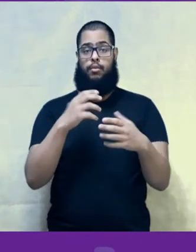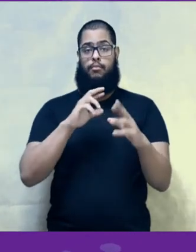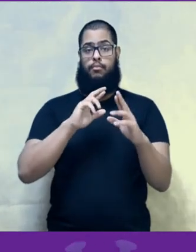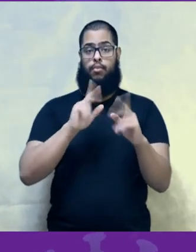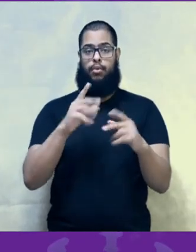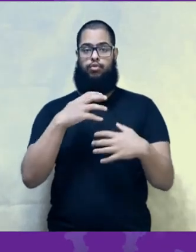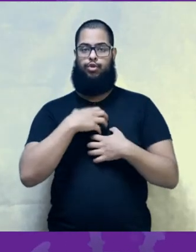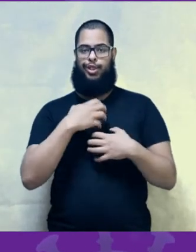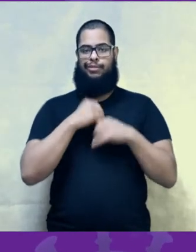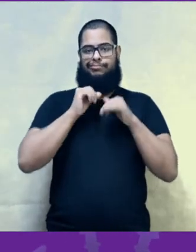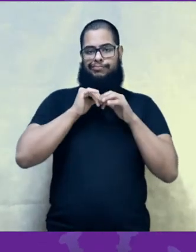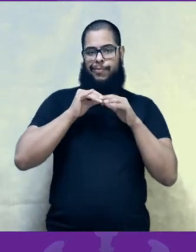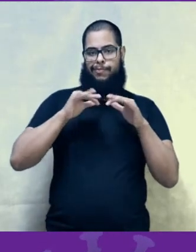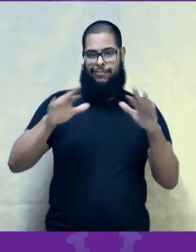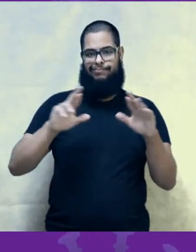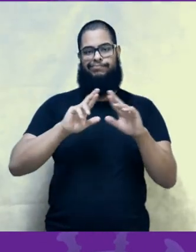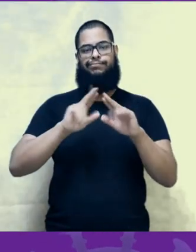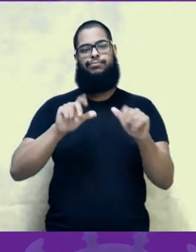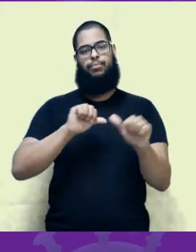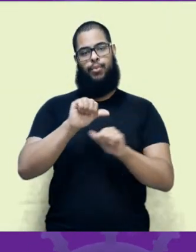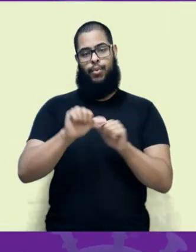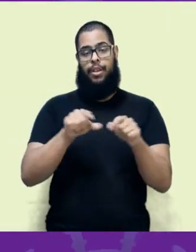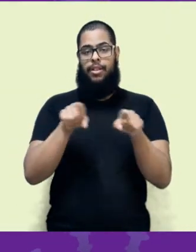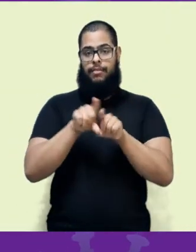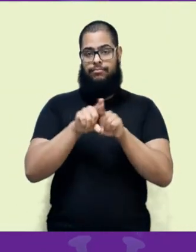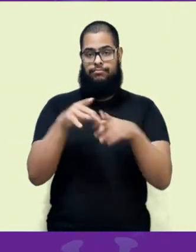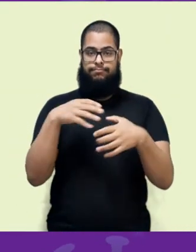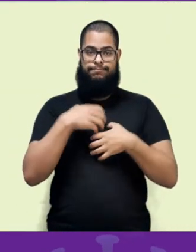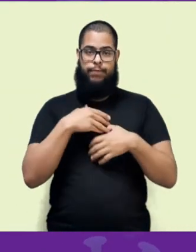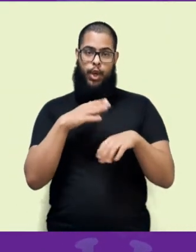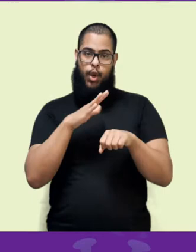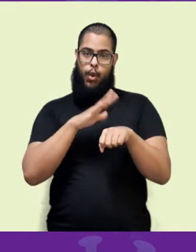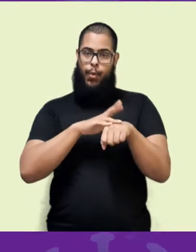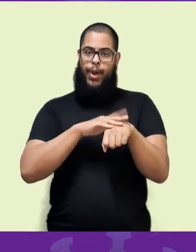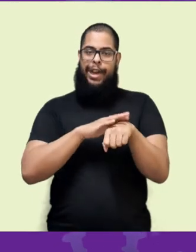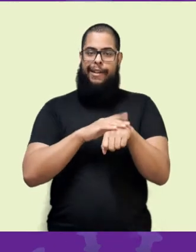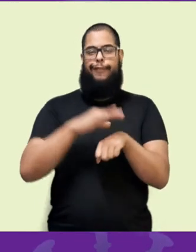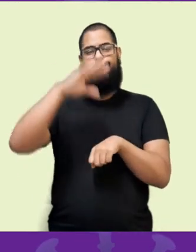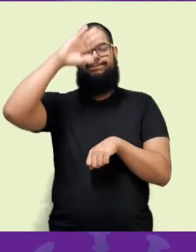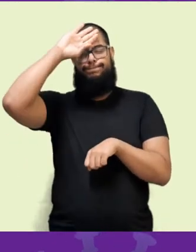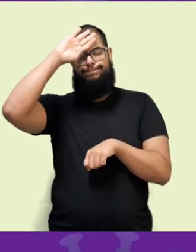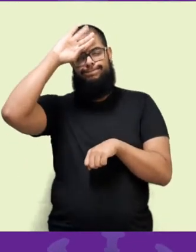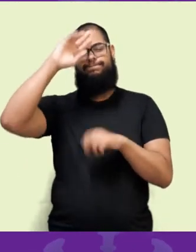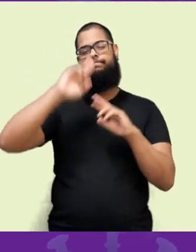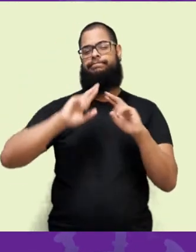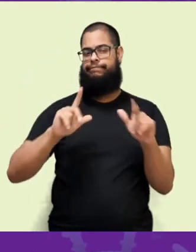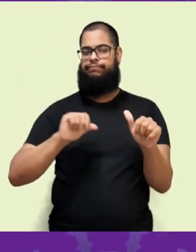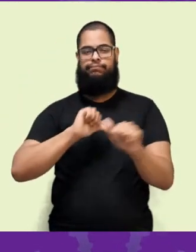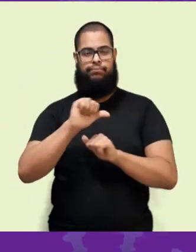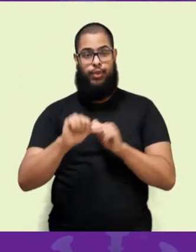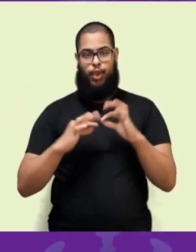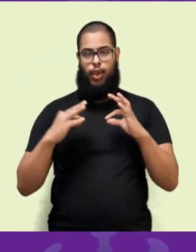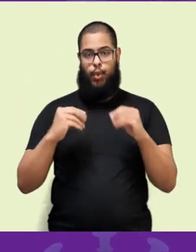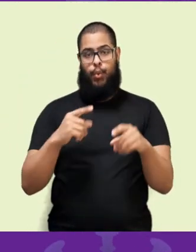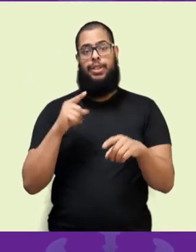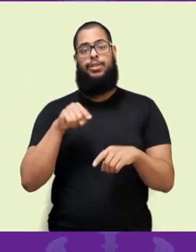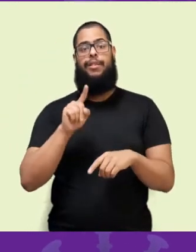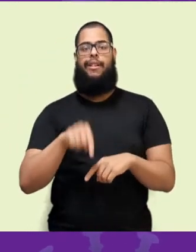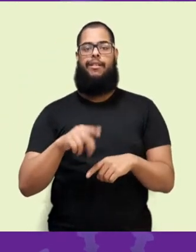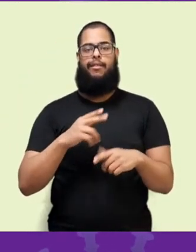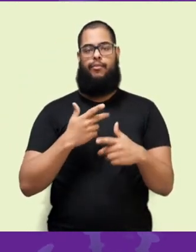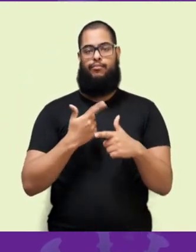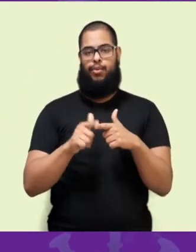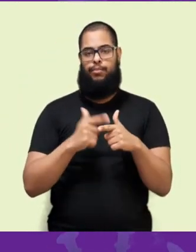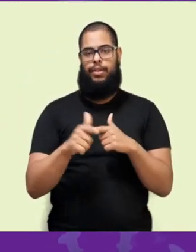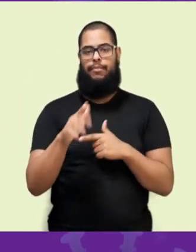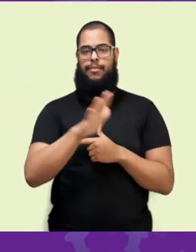transmissão, modificar o modelo de adoecimento que ele provoca, e tudo isso pode ter implicação clínica e pode